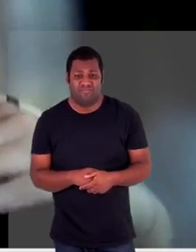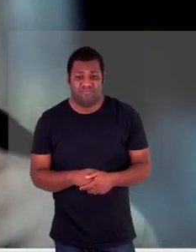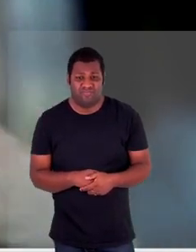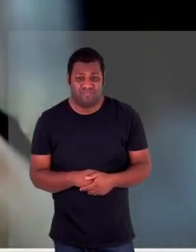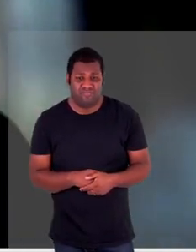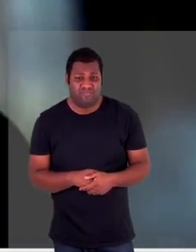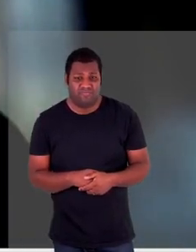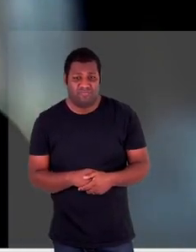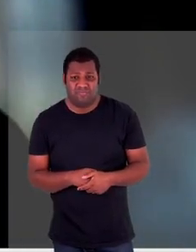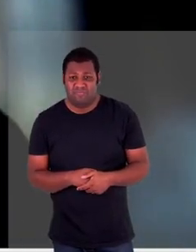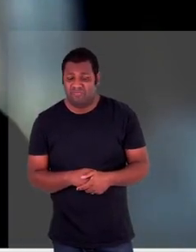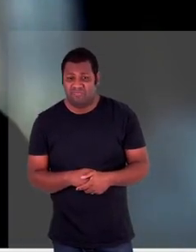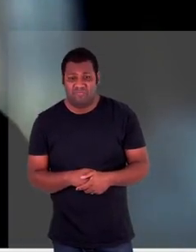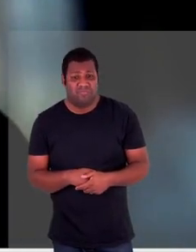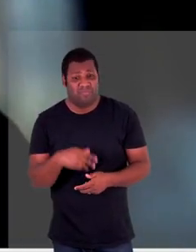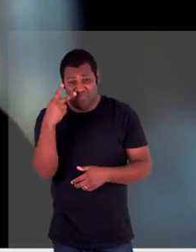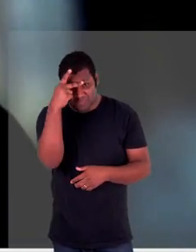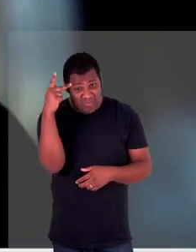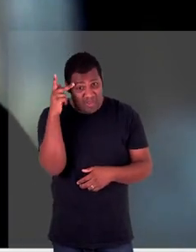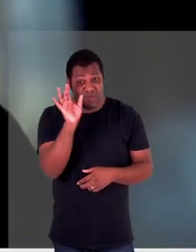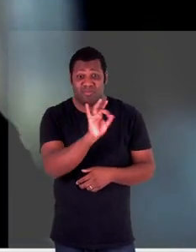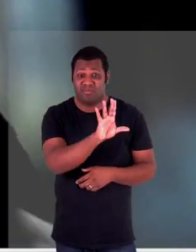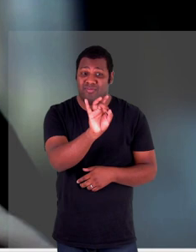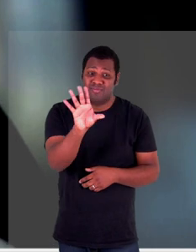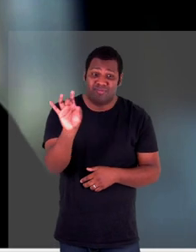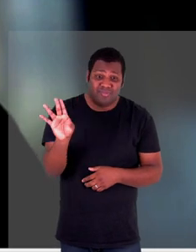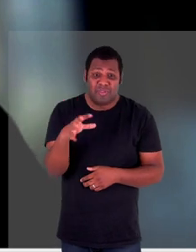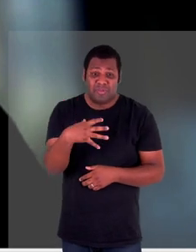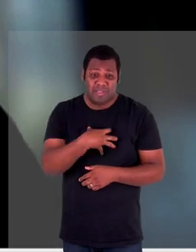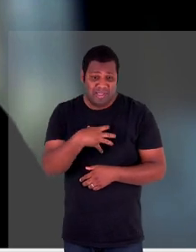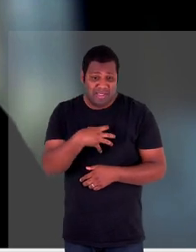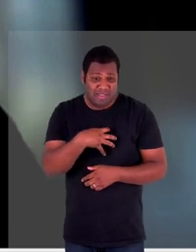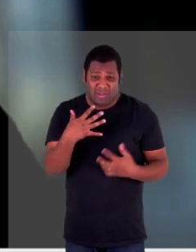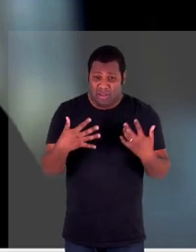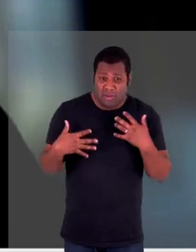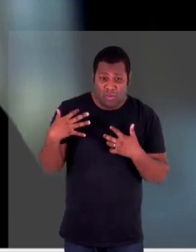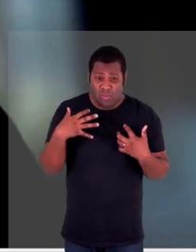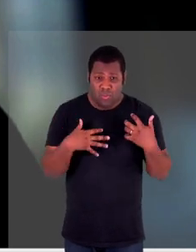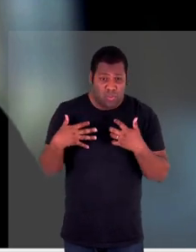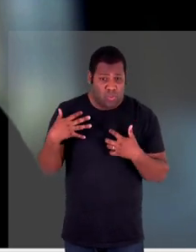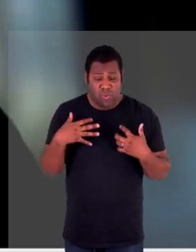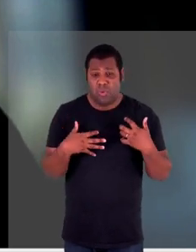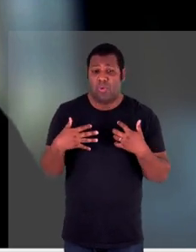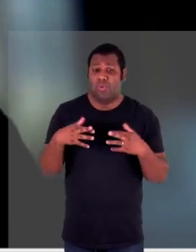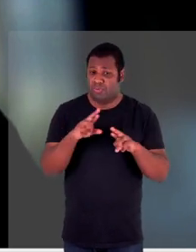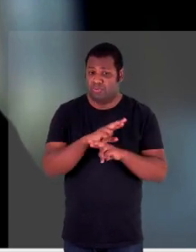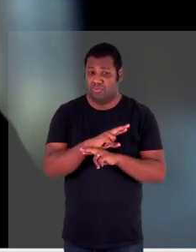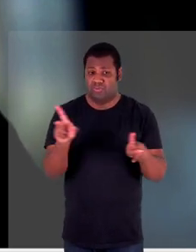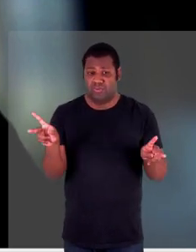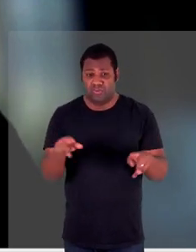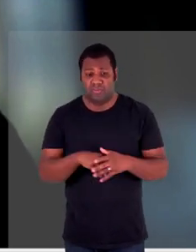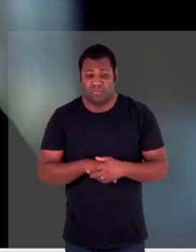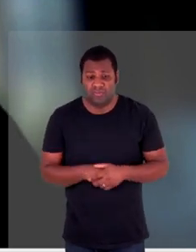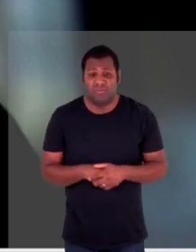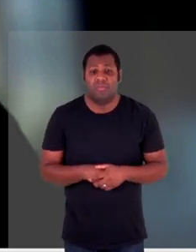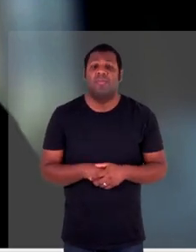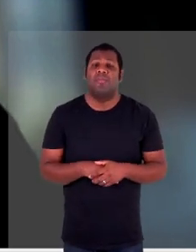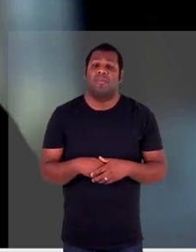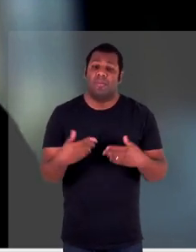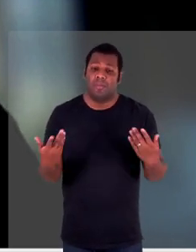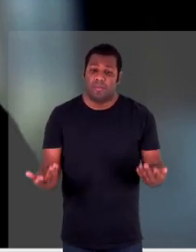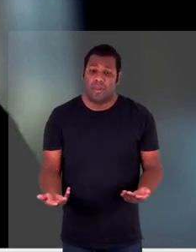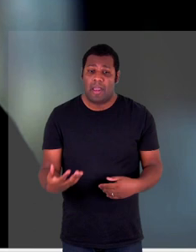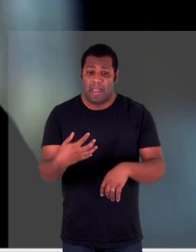maior ou menor para cada indivíduo mas eu queria trazer isso porque às vezes a gente tem também empatia